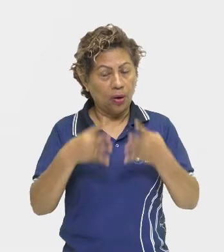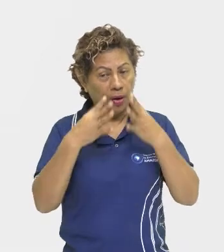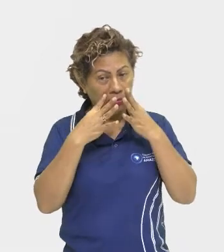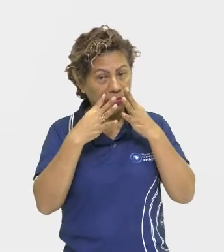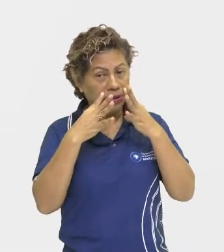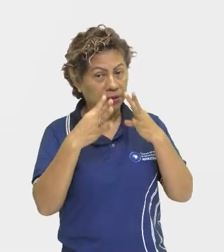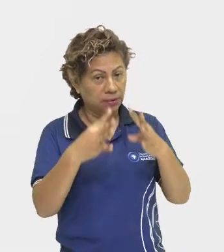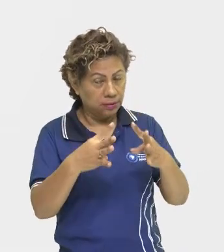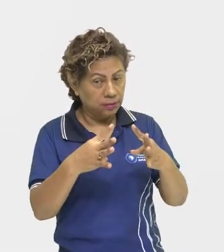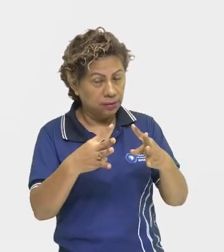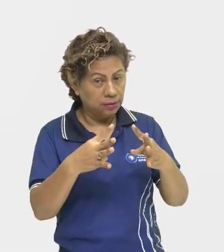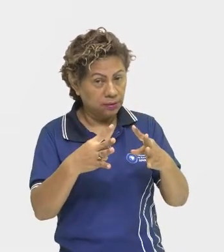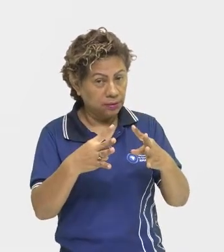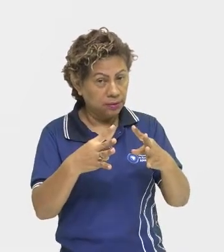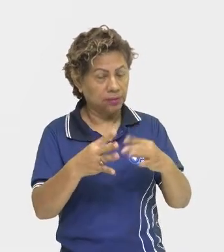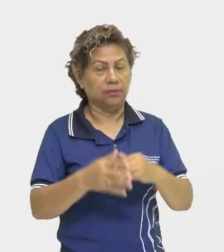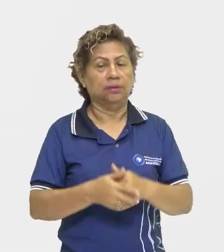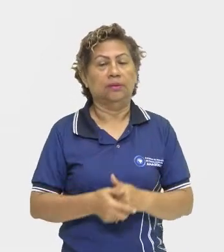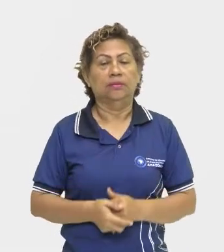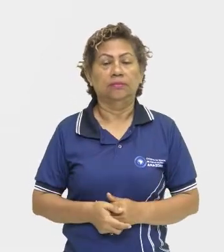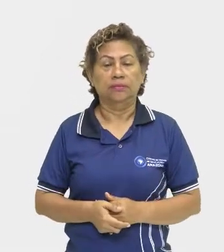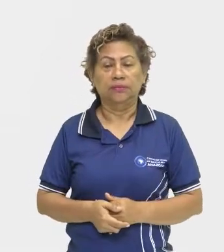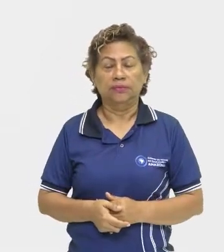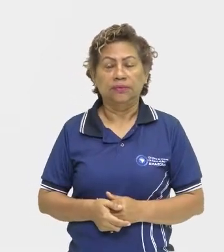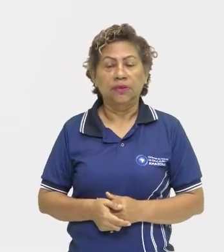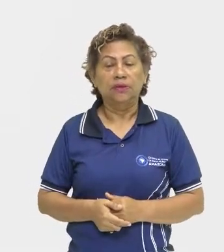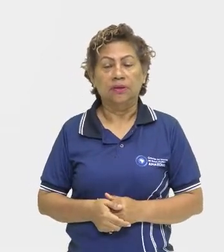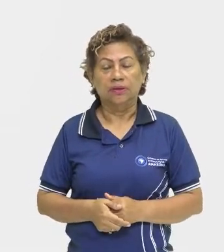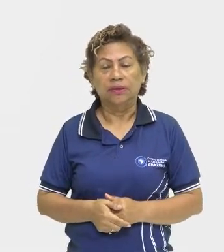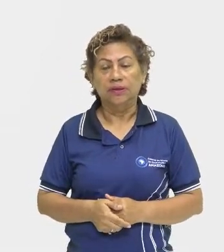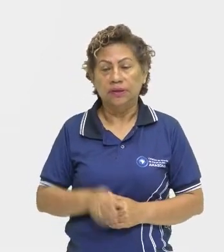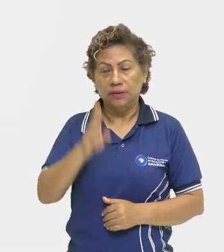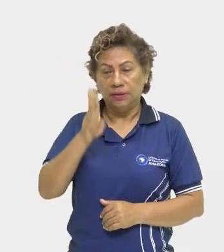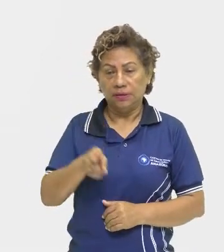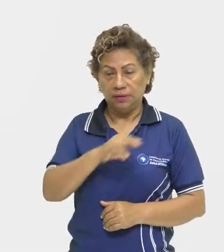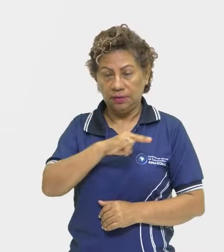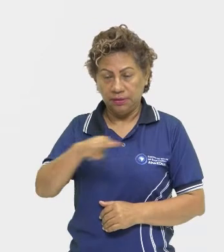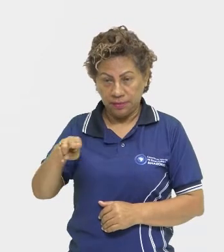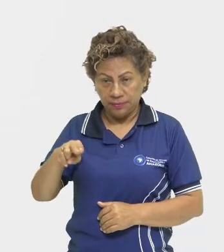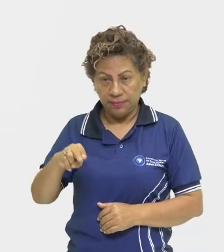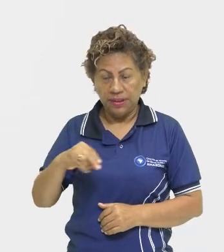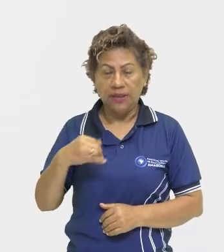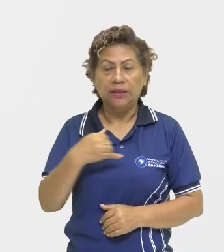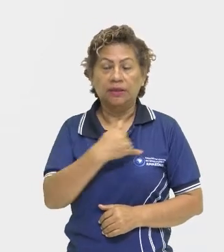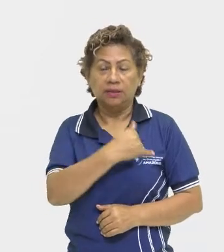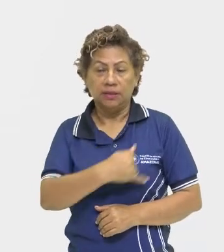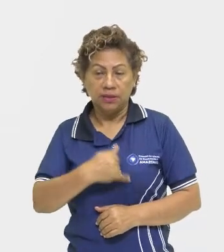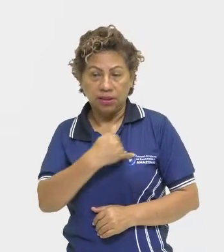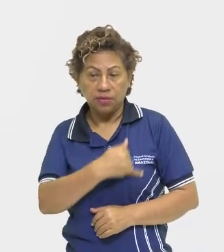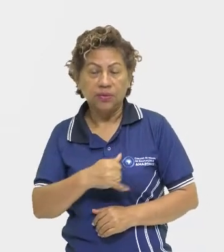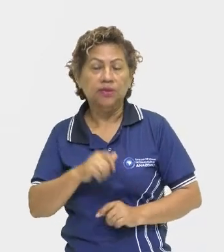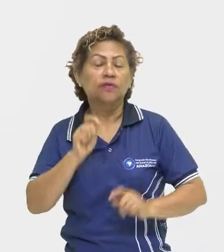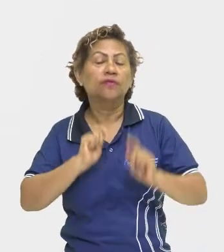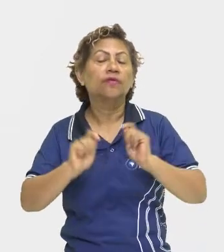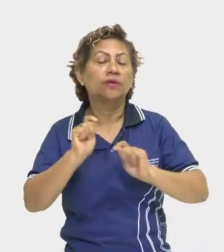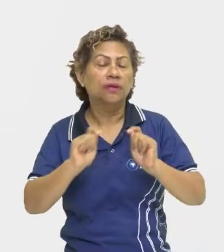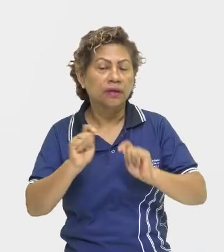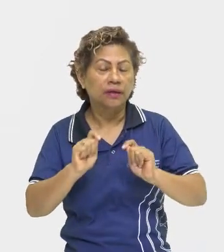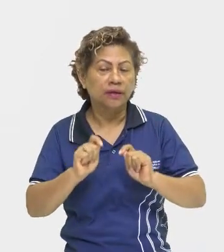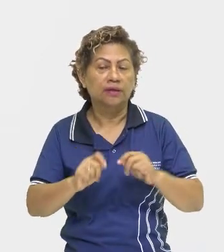estético, né, os jesuítas, padres jesuítas, foram o quê? Eles foram